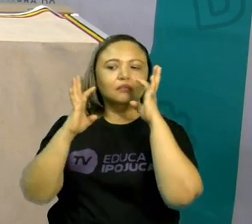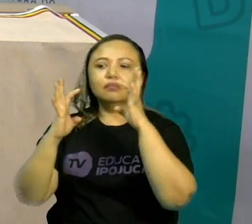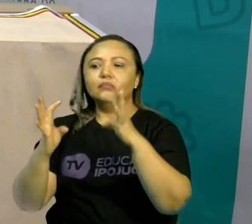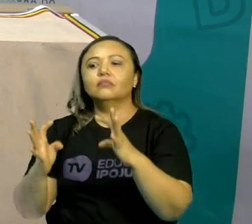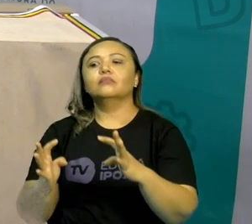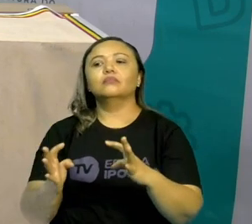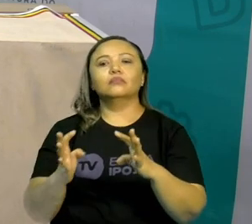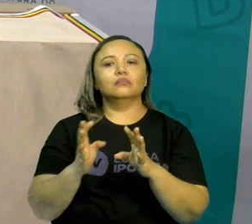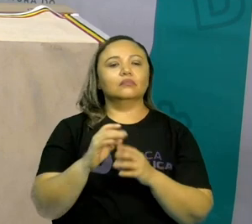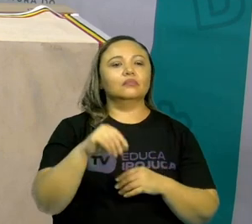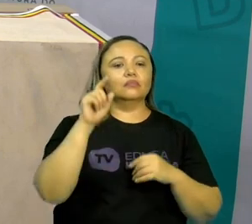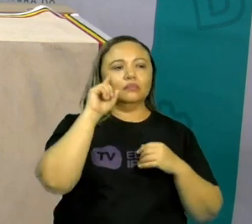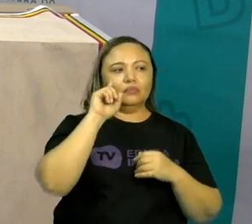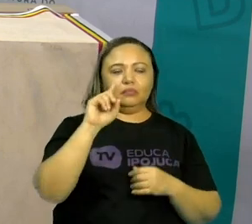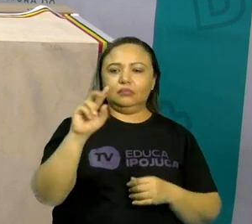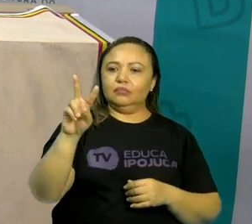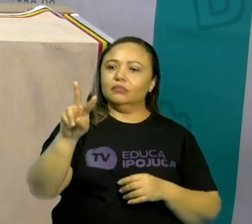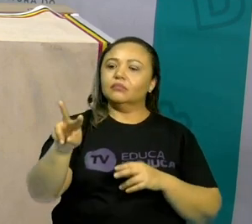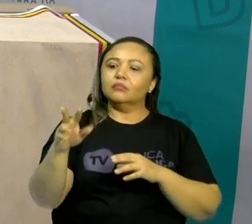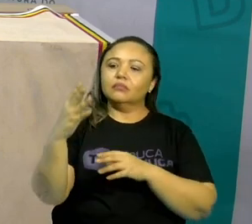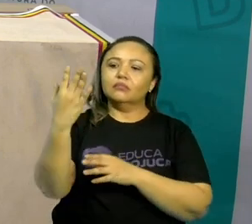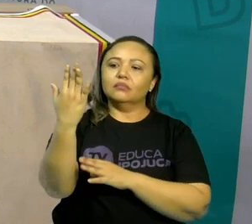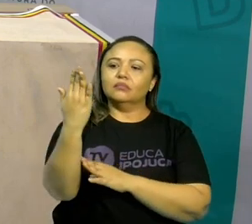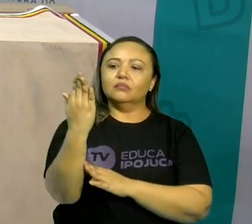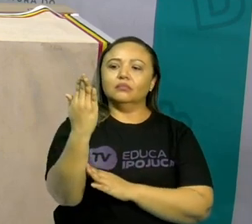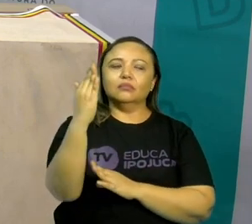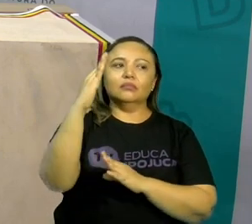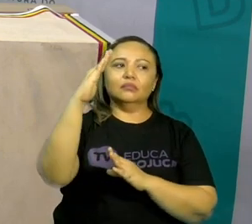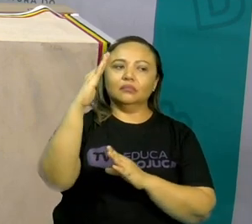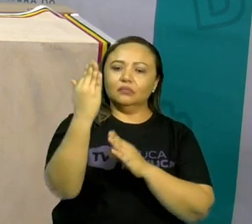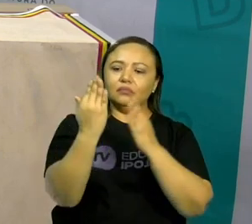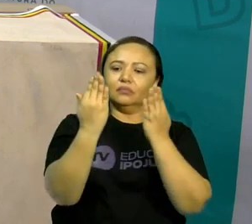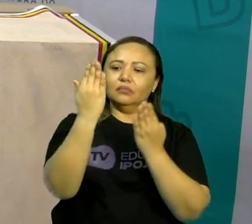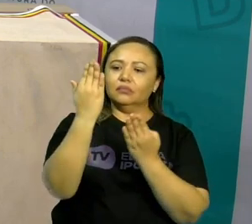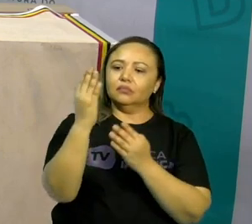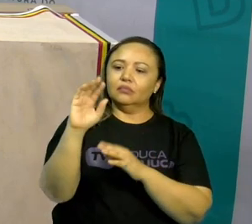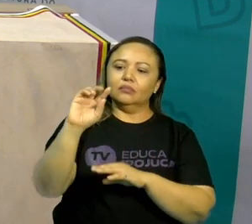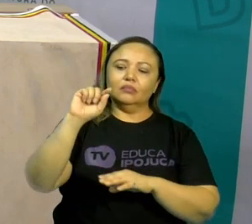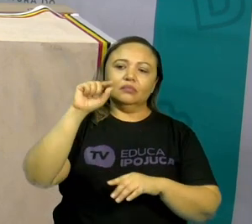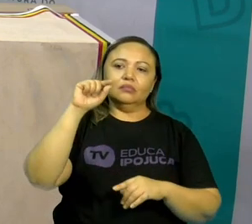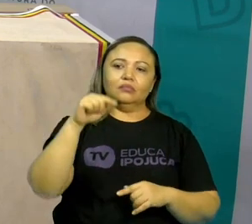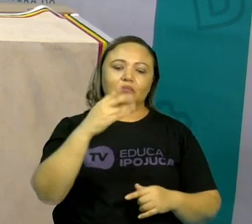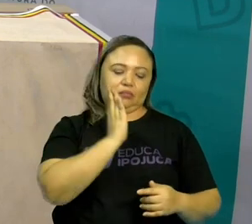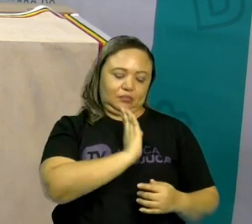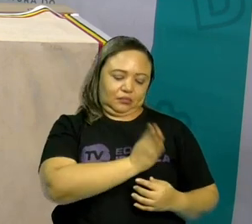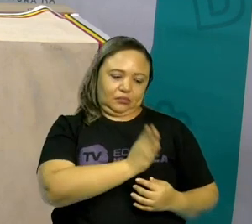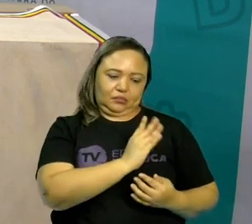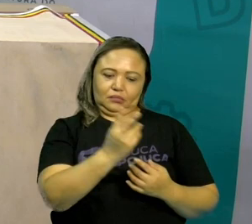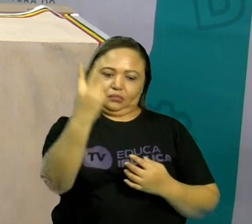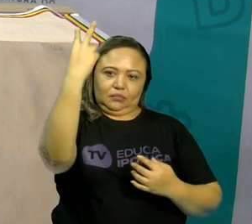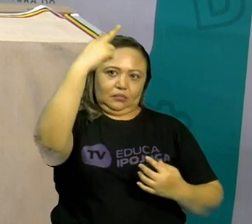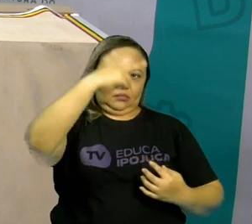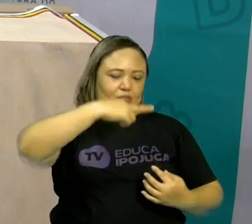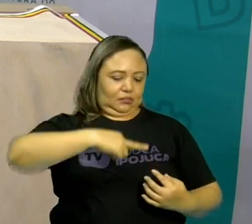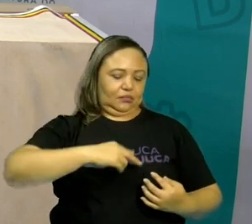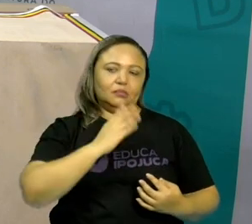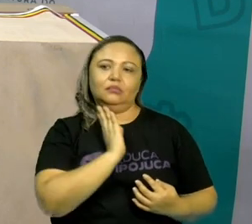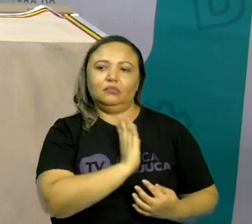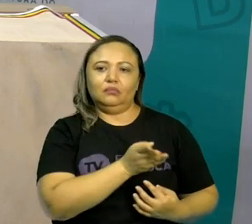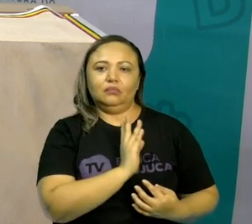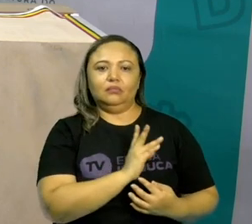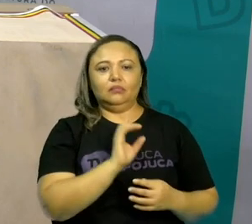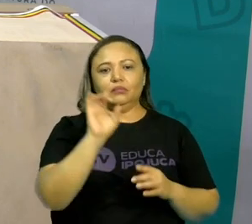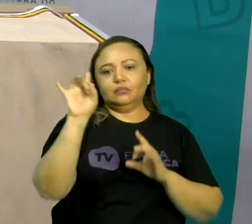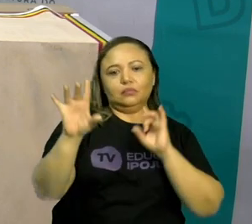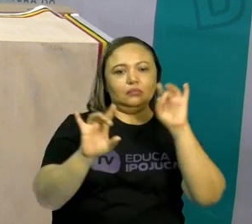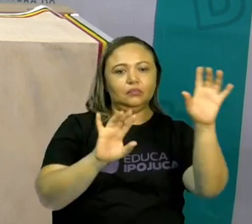atenção. Pois nele a gente vê a cara e vê melhor ainda o coração. E cada um é do